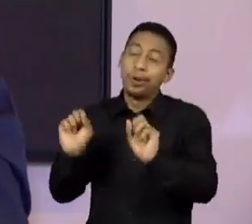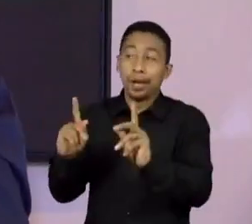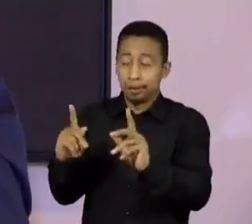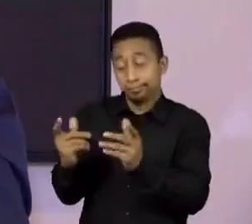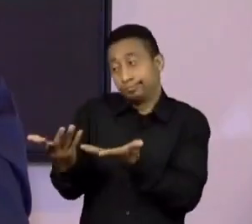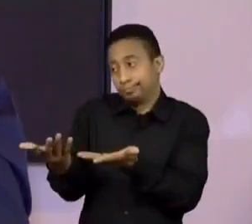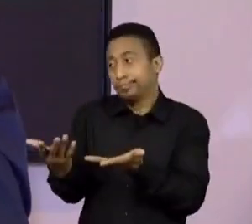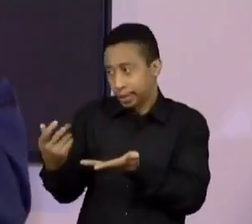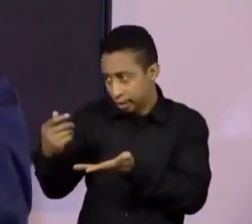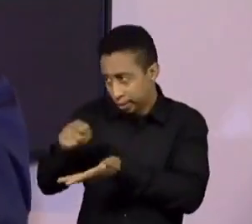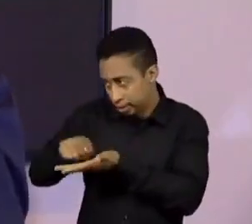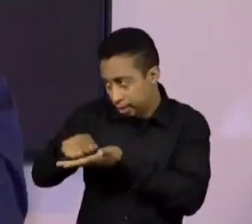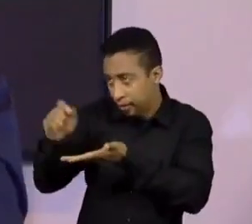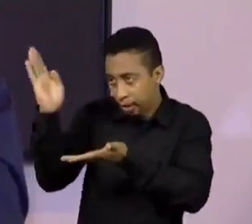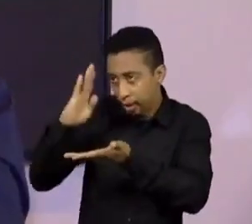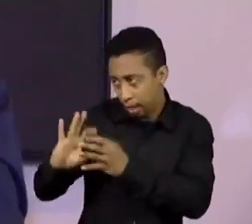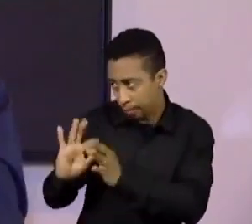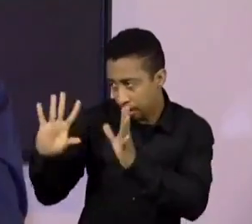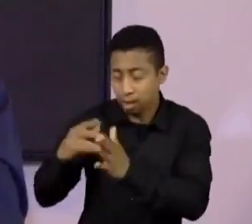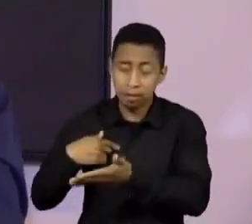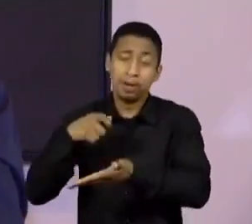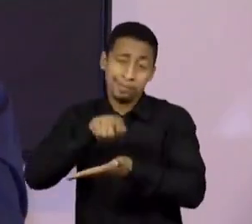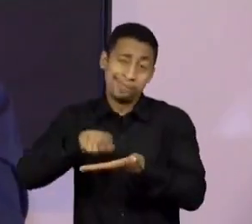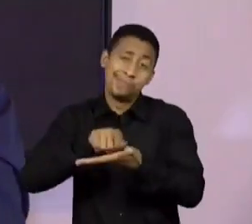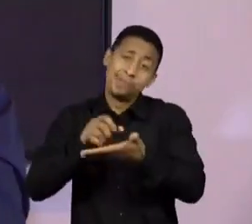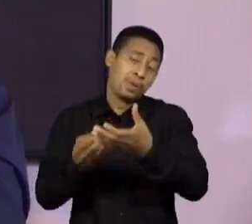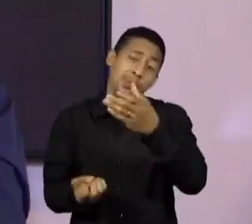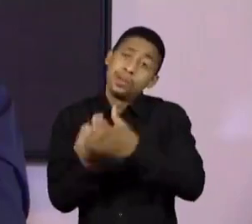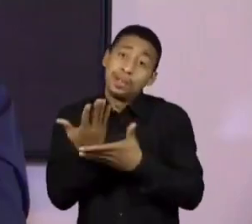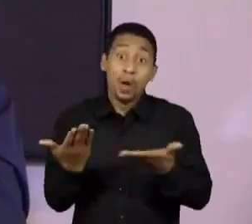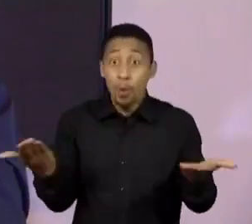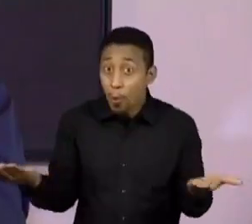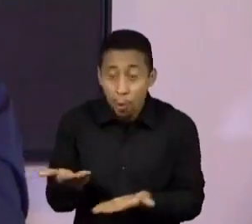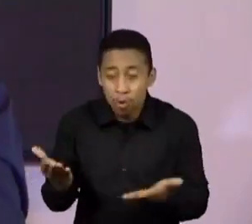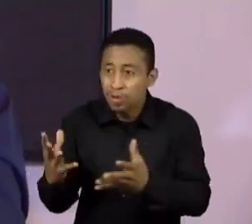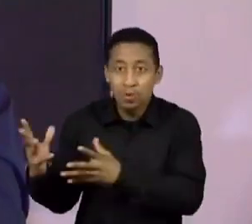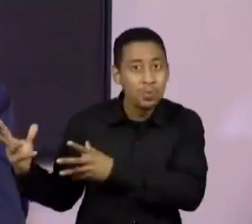um dos... que as pessoas mais gostam assim,